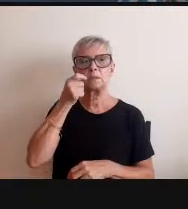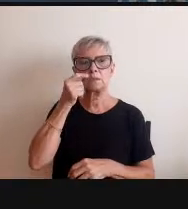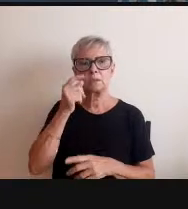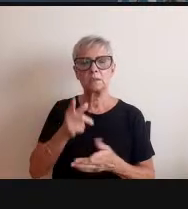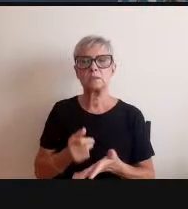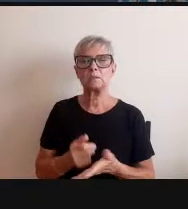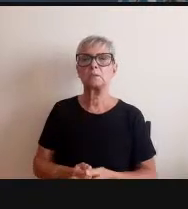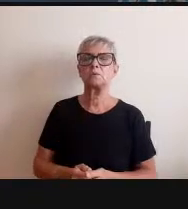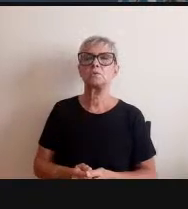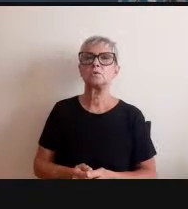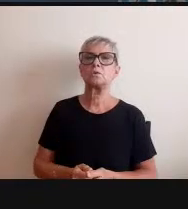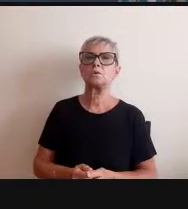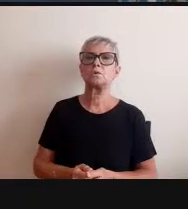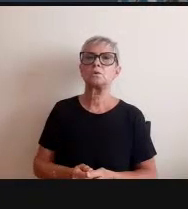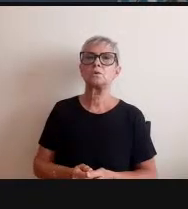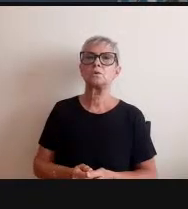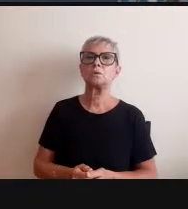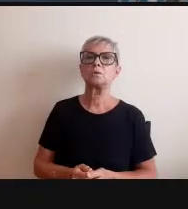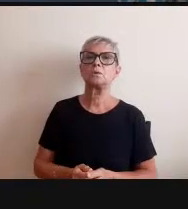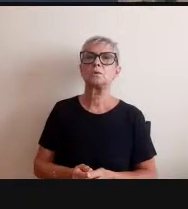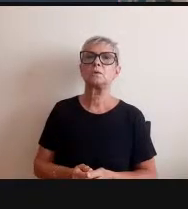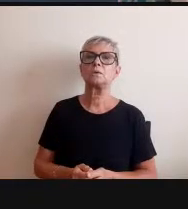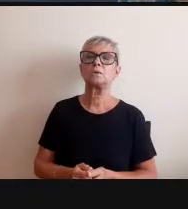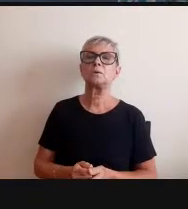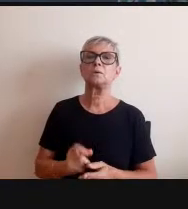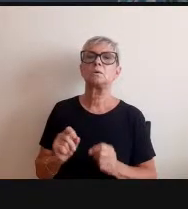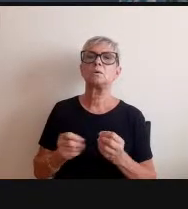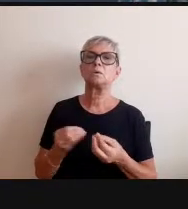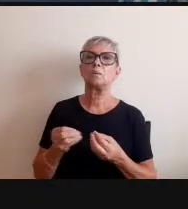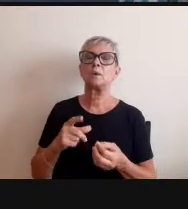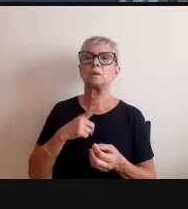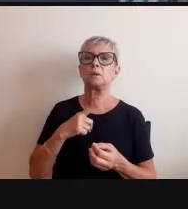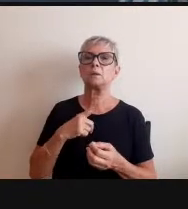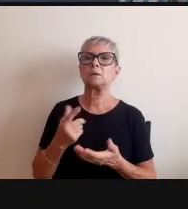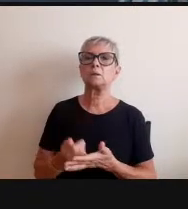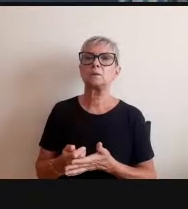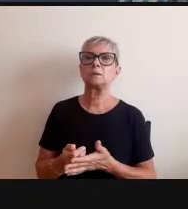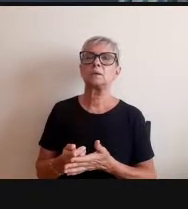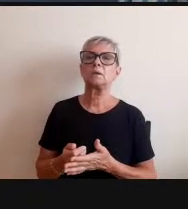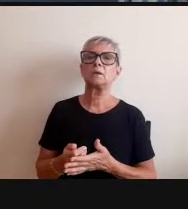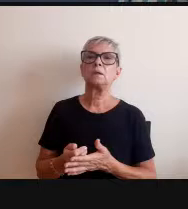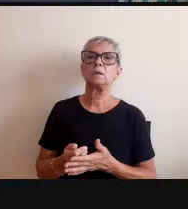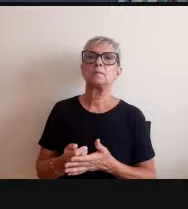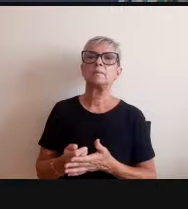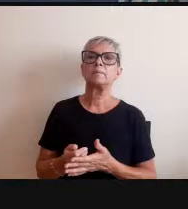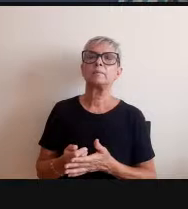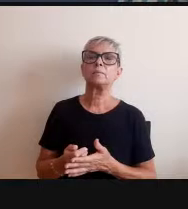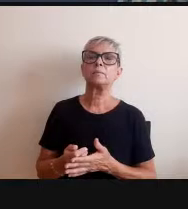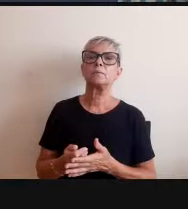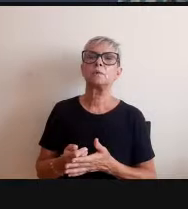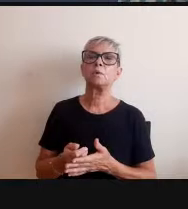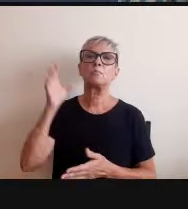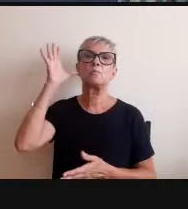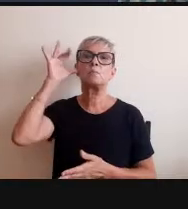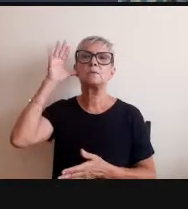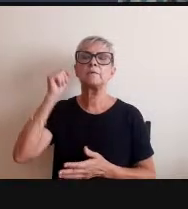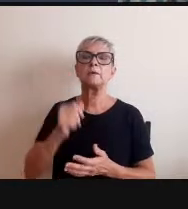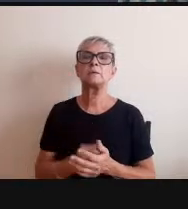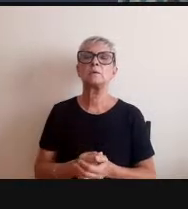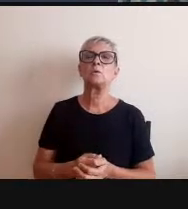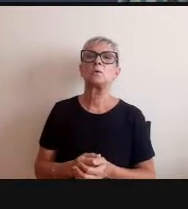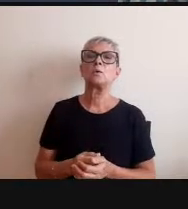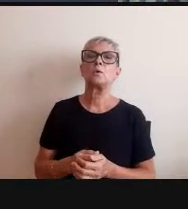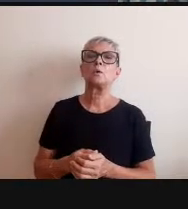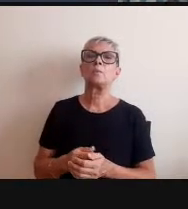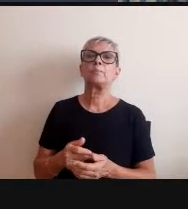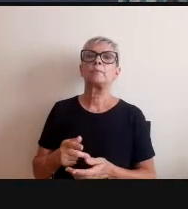família dos homens porque tem um um toque progressista o